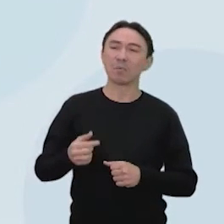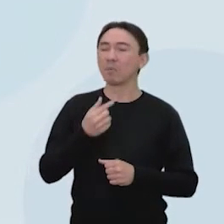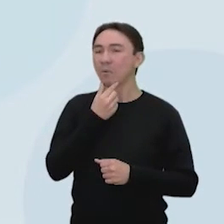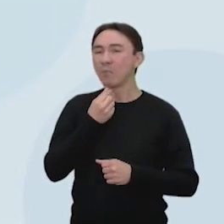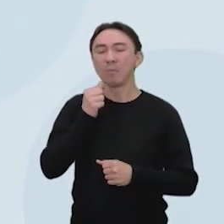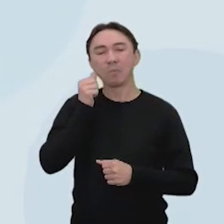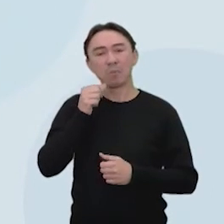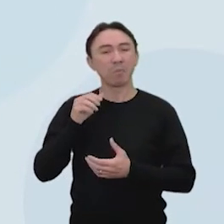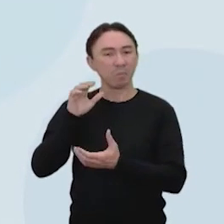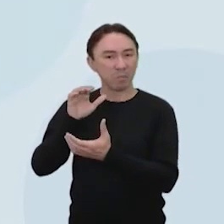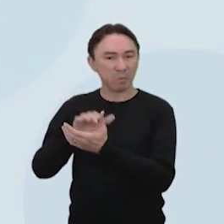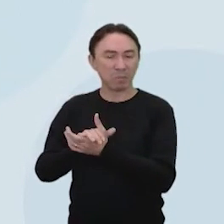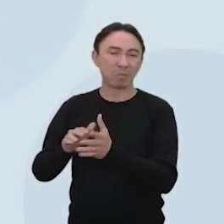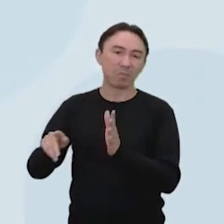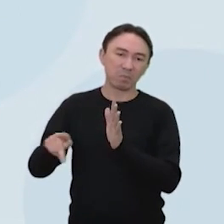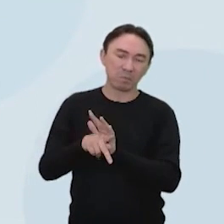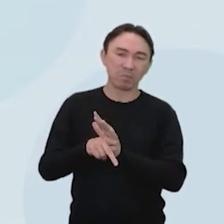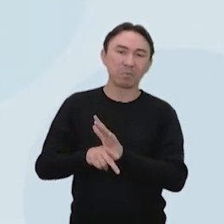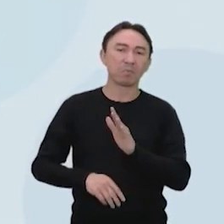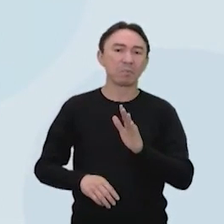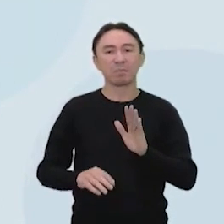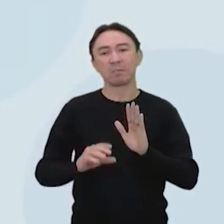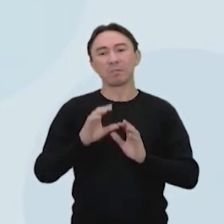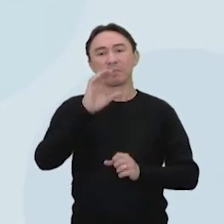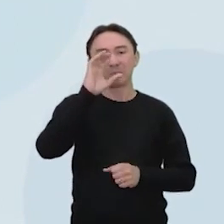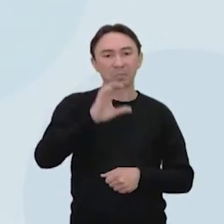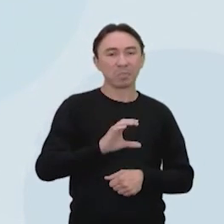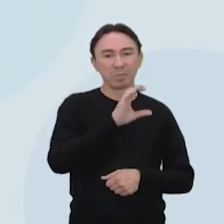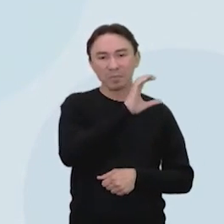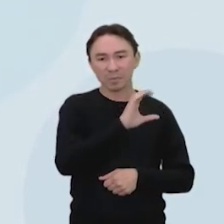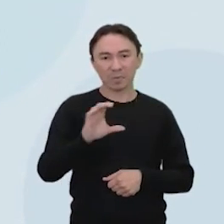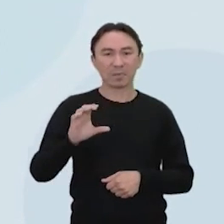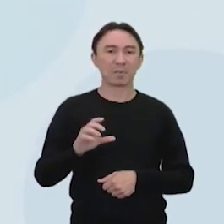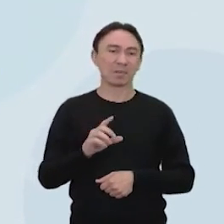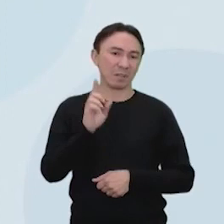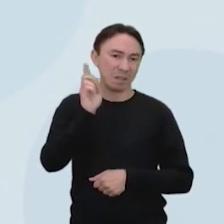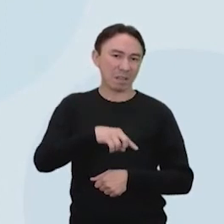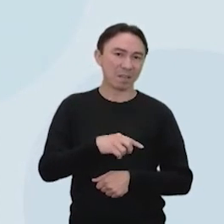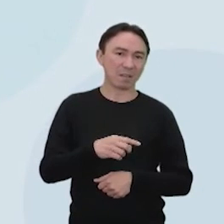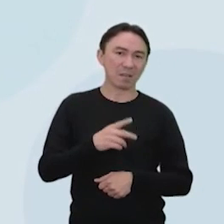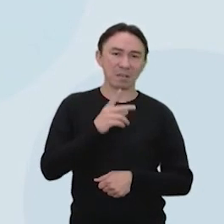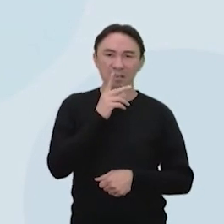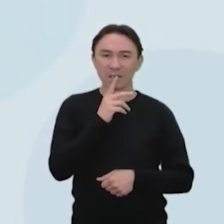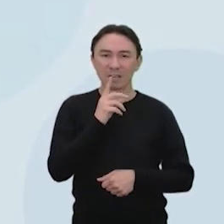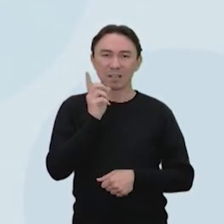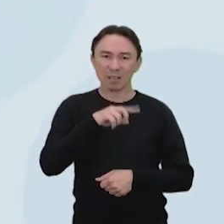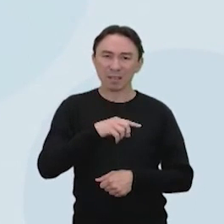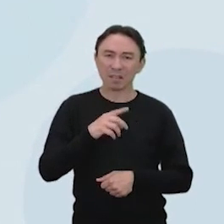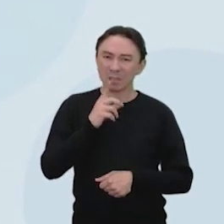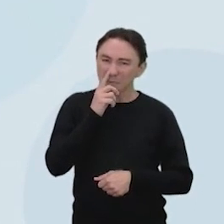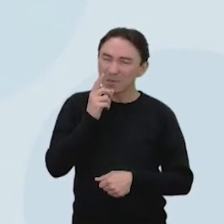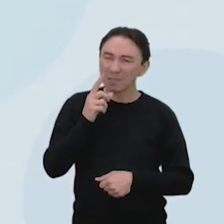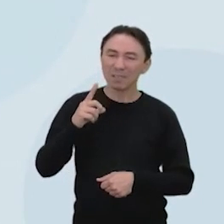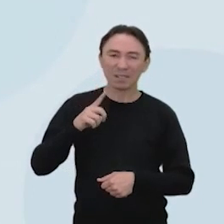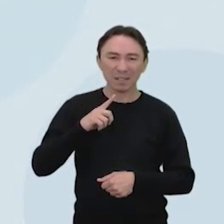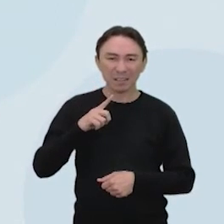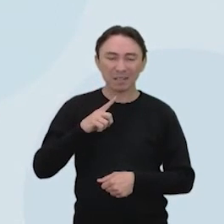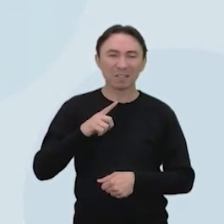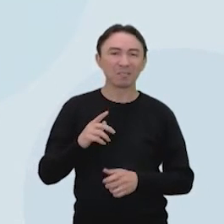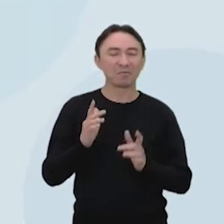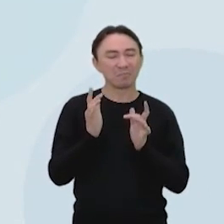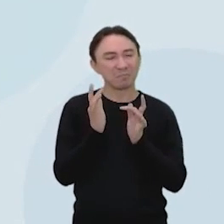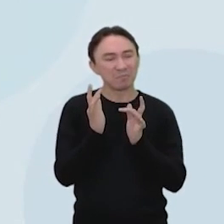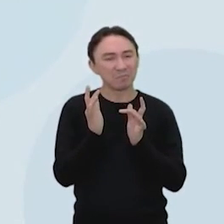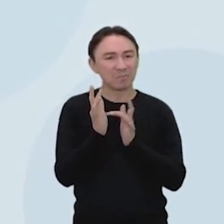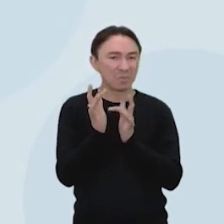aí uma imagem de Jesus. De Jesus. Tem um... Como é chama esse negocinho aí do lado? Um terço, um